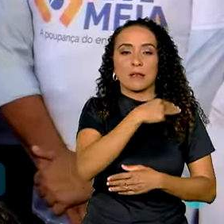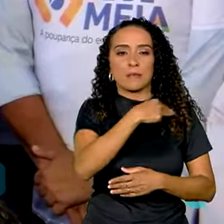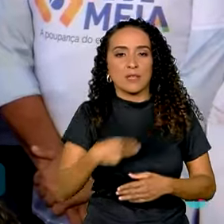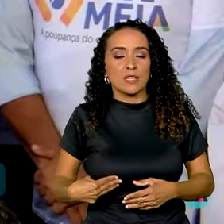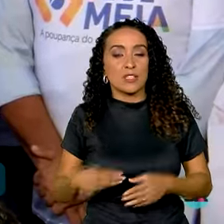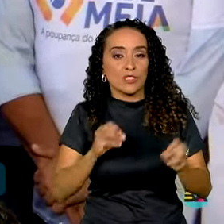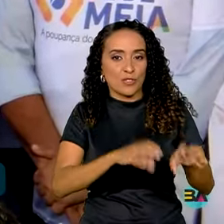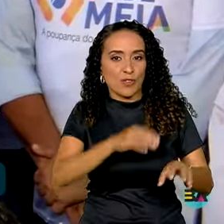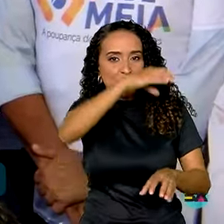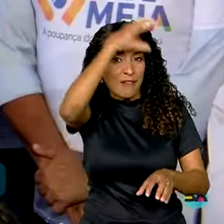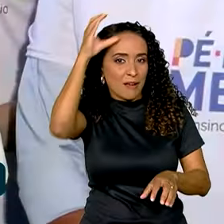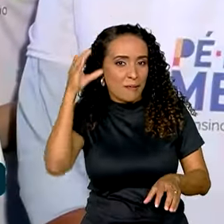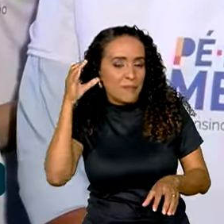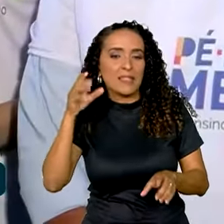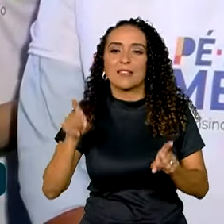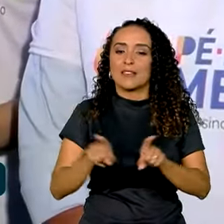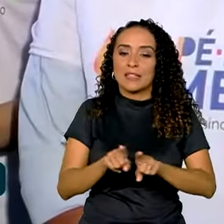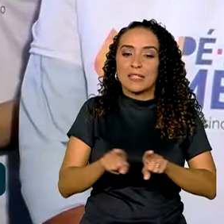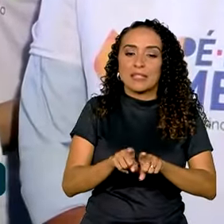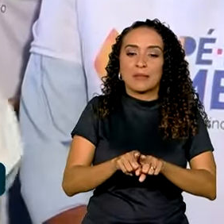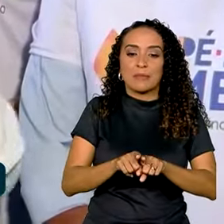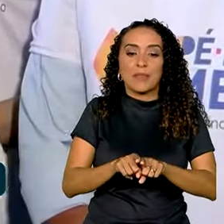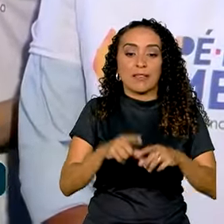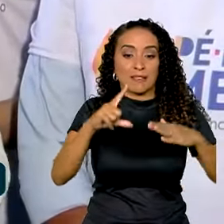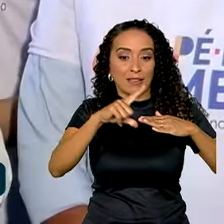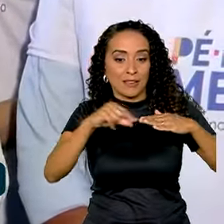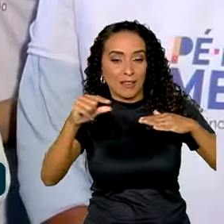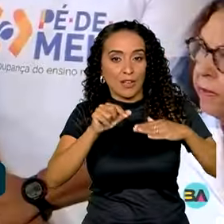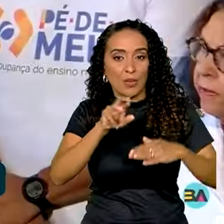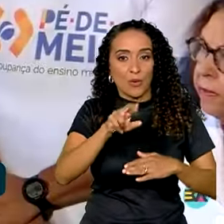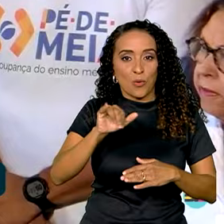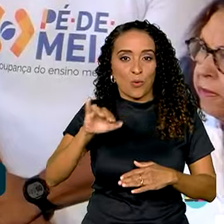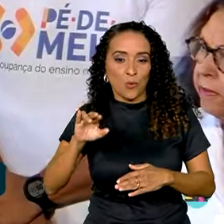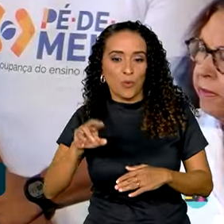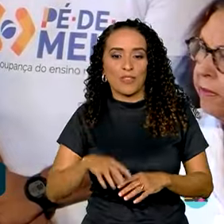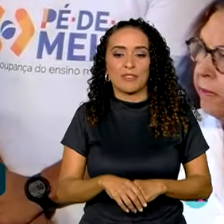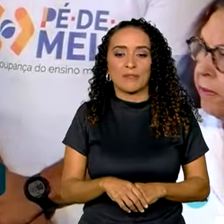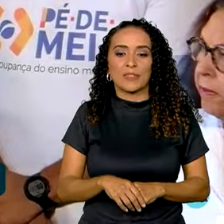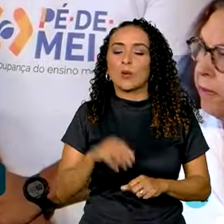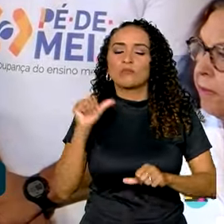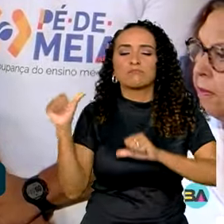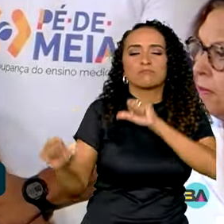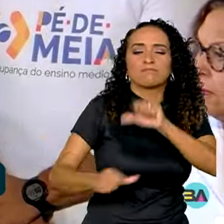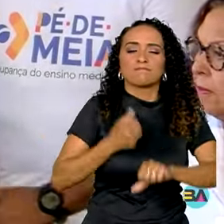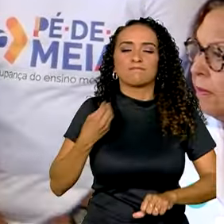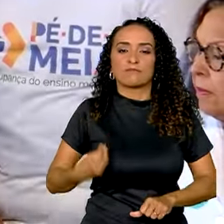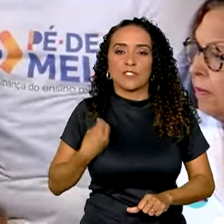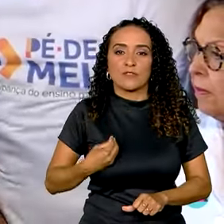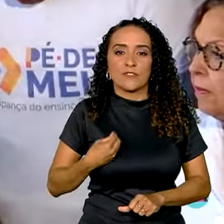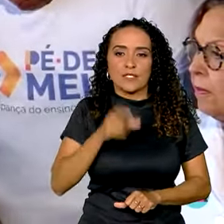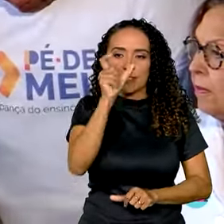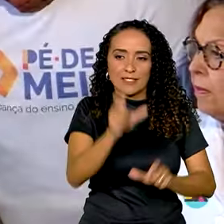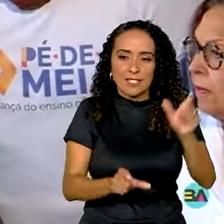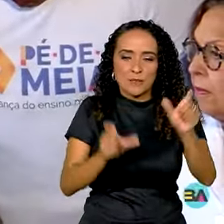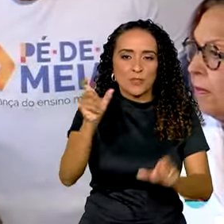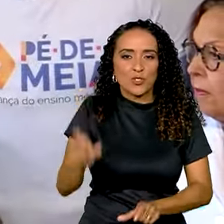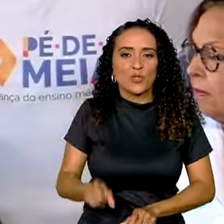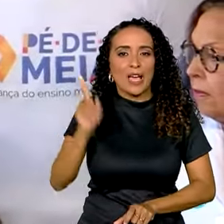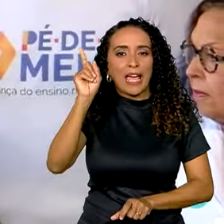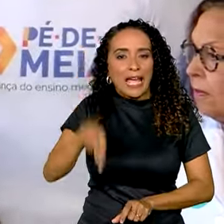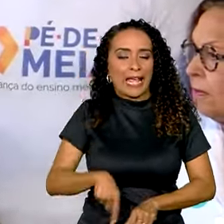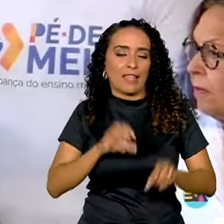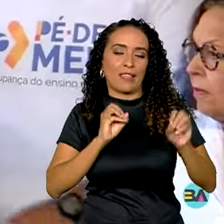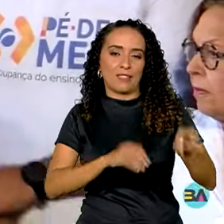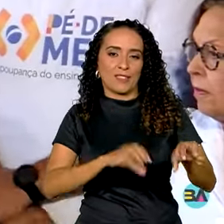Educação, Camilo Santana, e da Casa Civil, Rui Costa. O que transforma a vida das pessoas é a